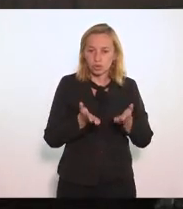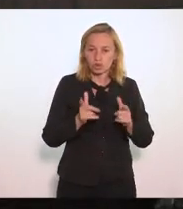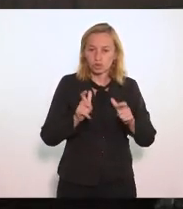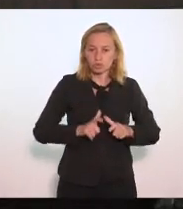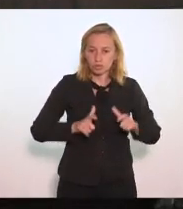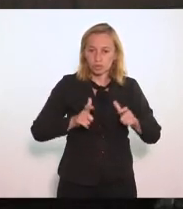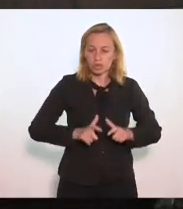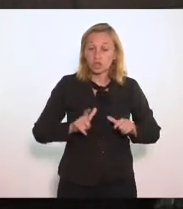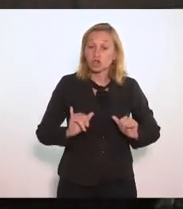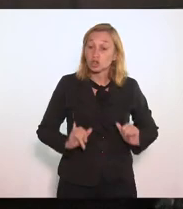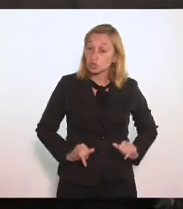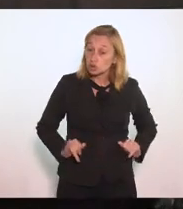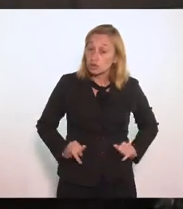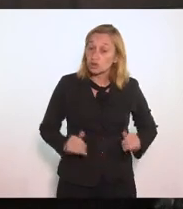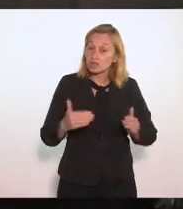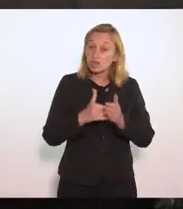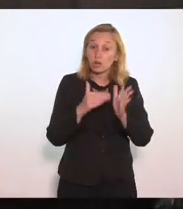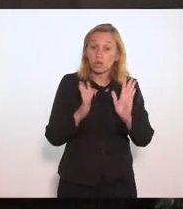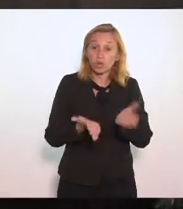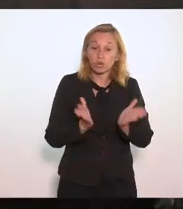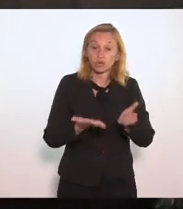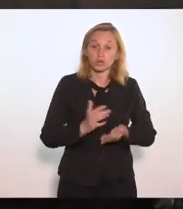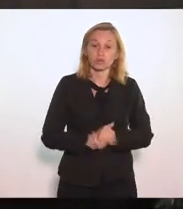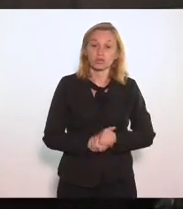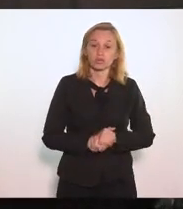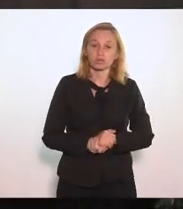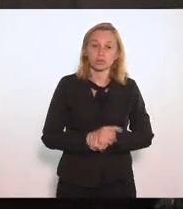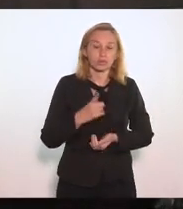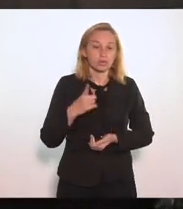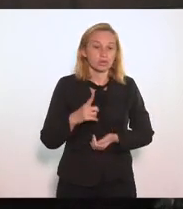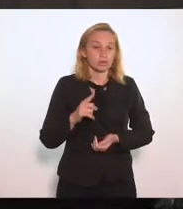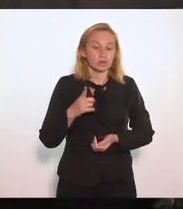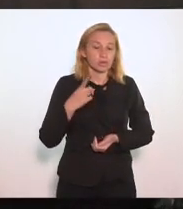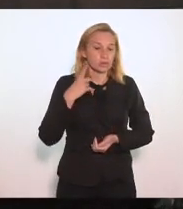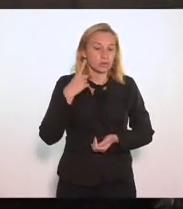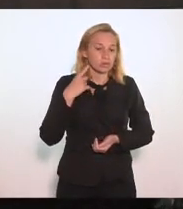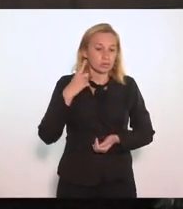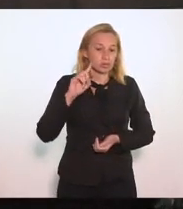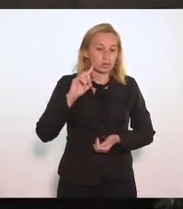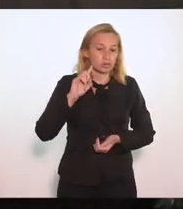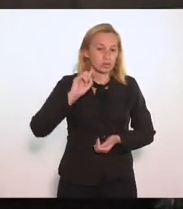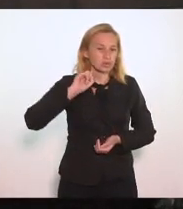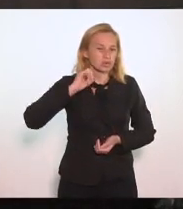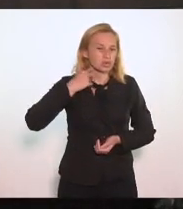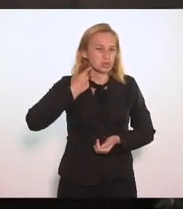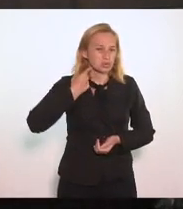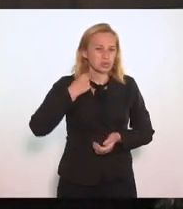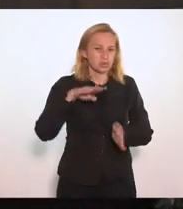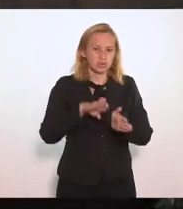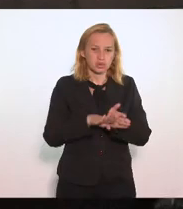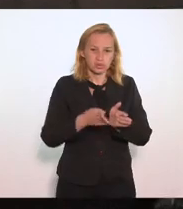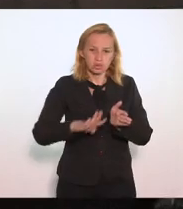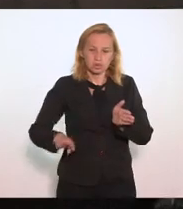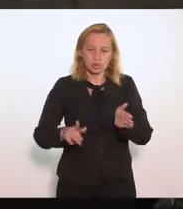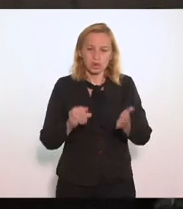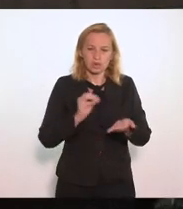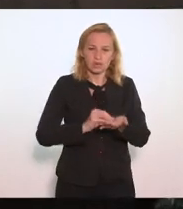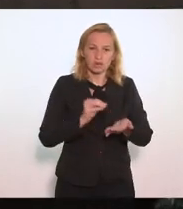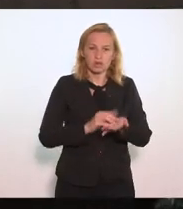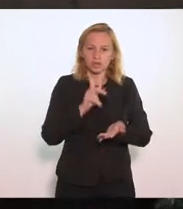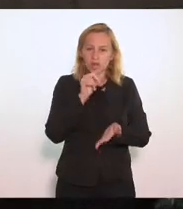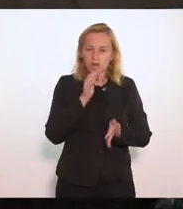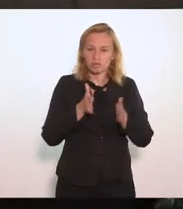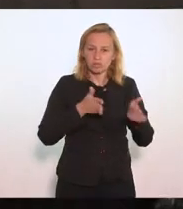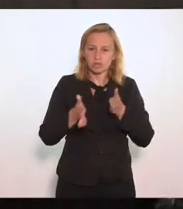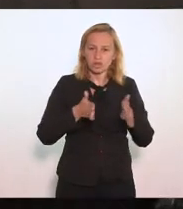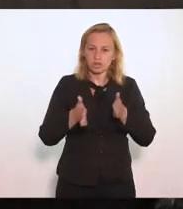Sofre até hoje Com a poluição Das suas lagoas Das suas praias E com a falta De água Especialmente No período Do